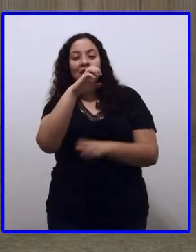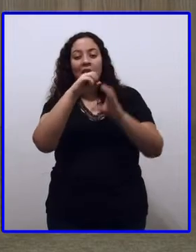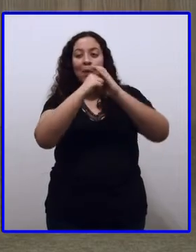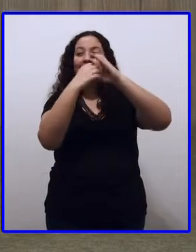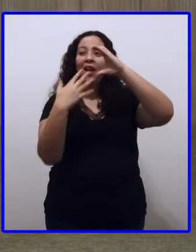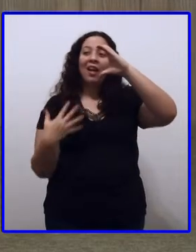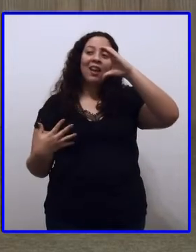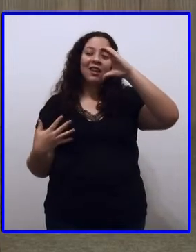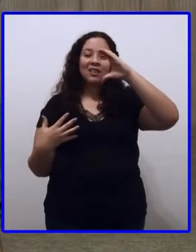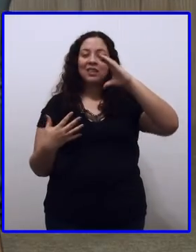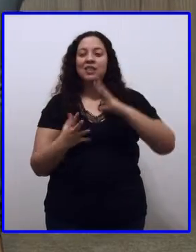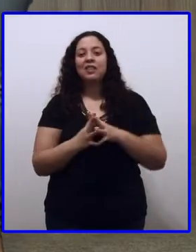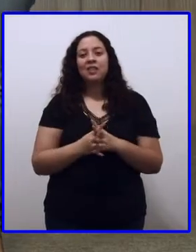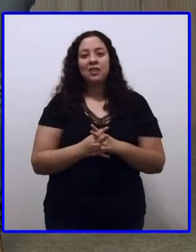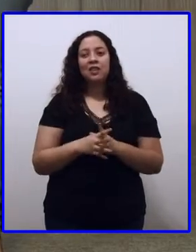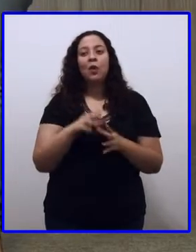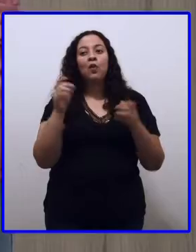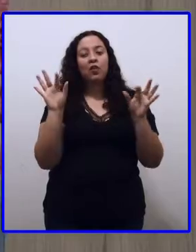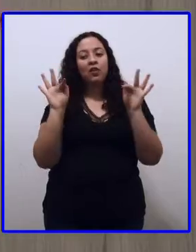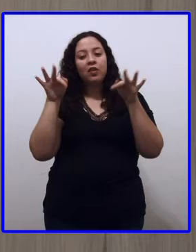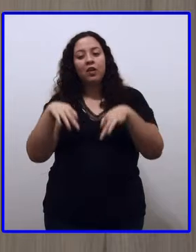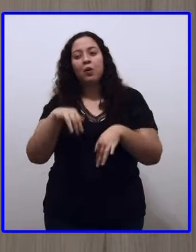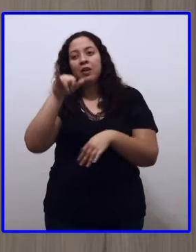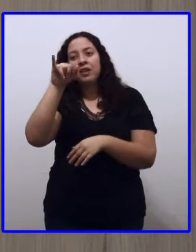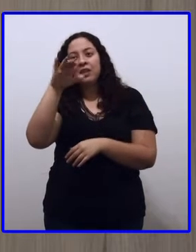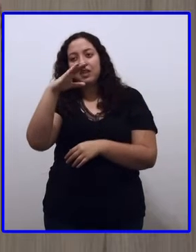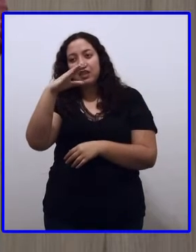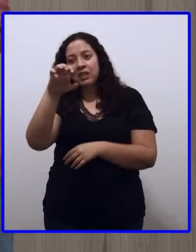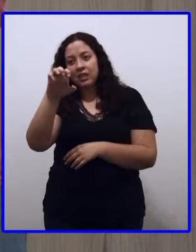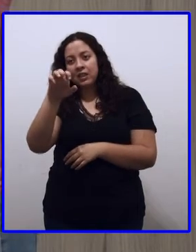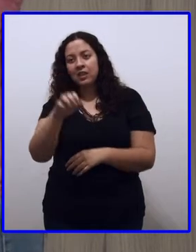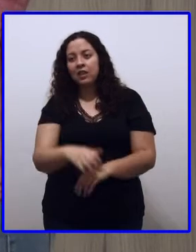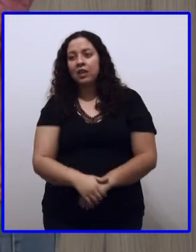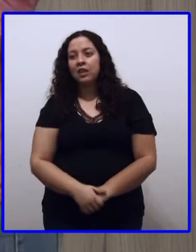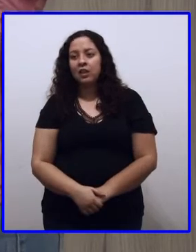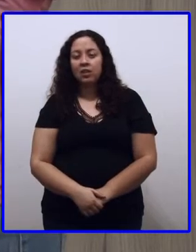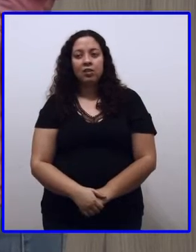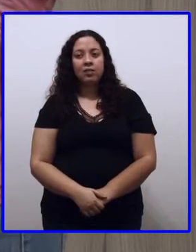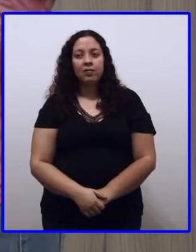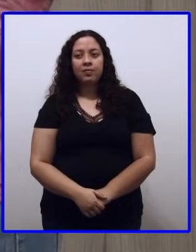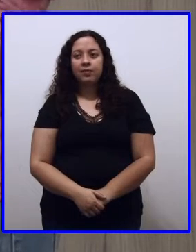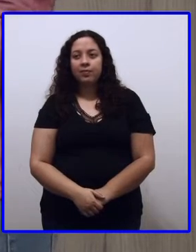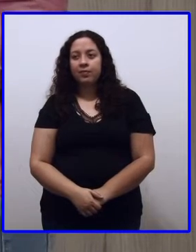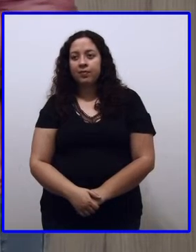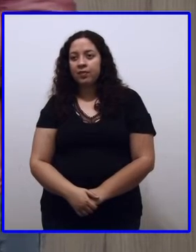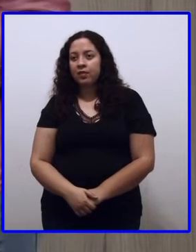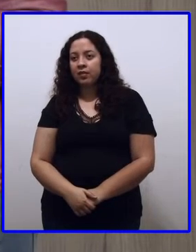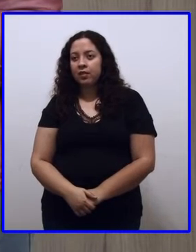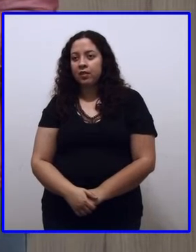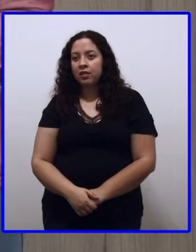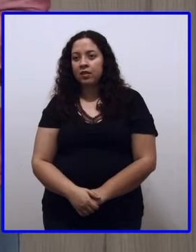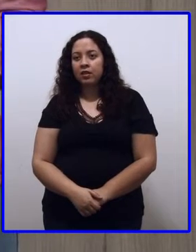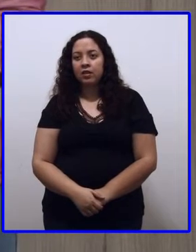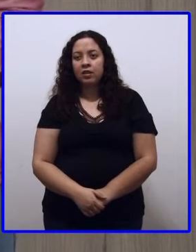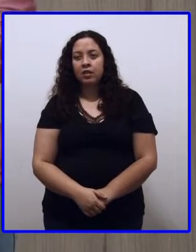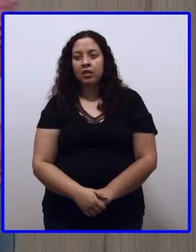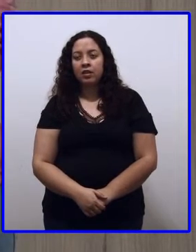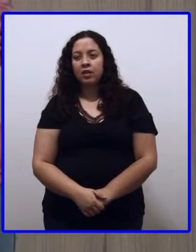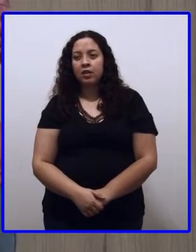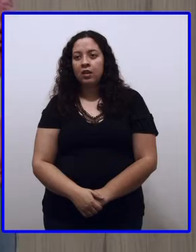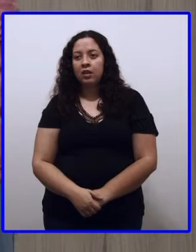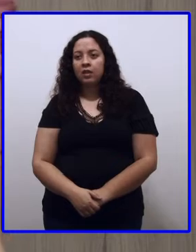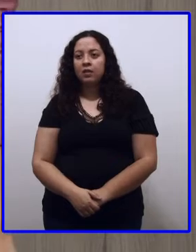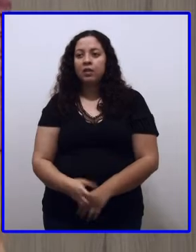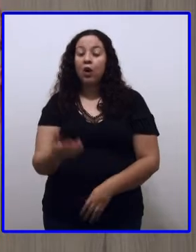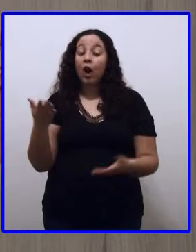Ai, mas agora é a sua vez. Agora é a vez. Então, Prô Camila, como você não pegou as duas cartinhas juntas, desvira de novo a carta